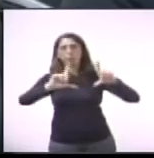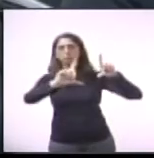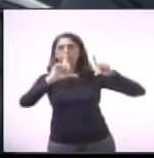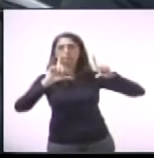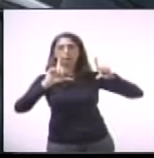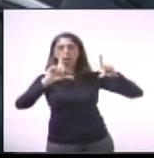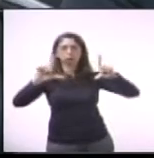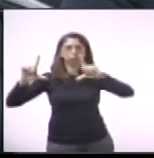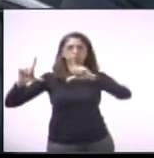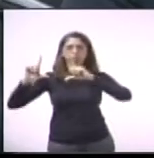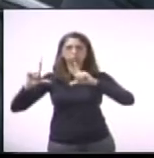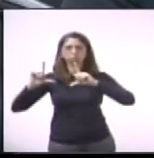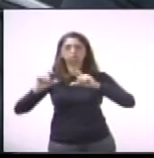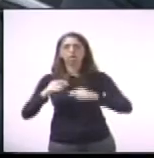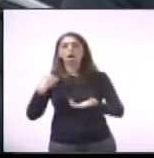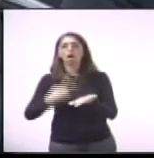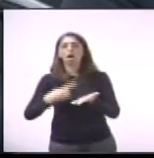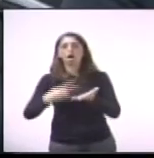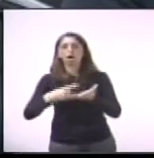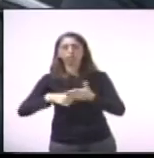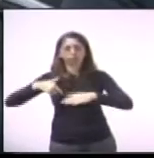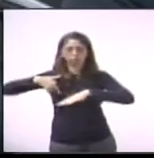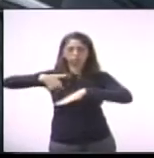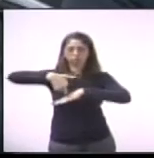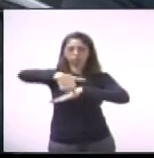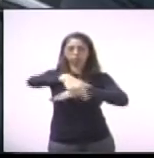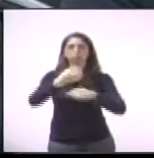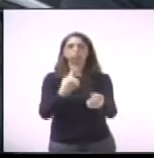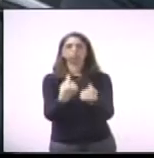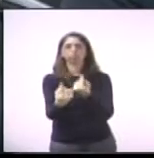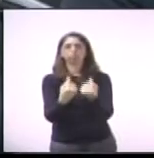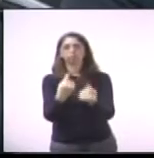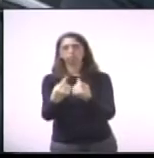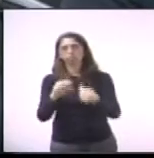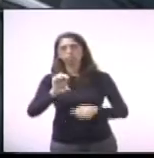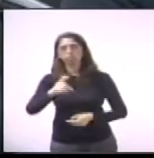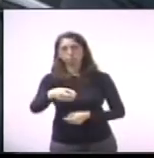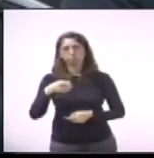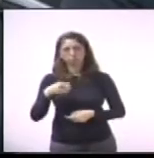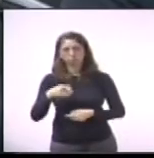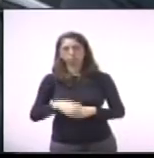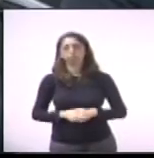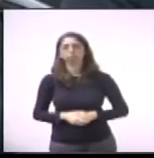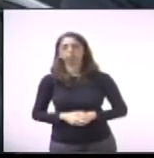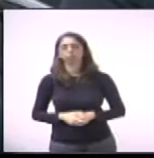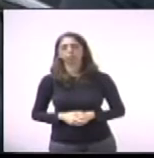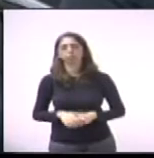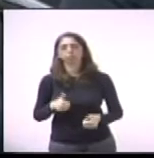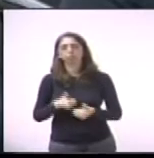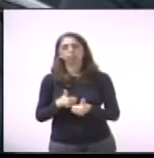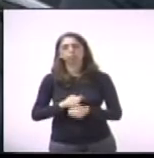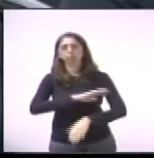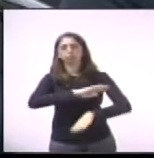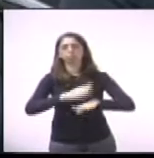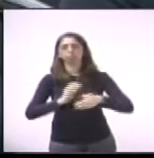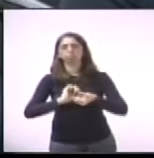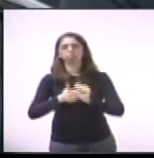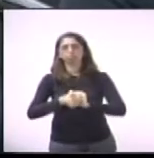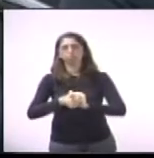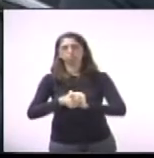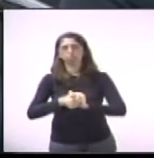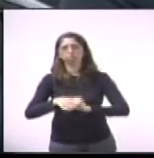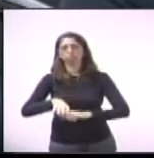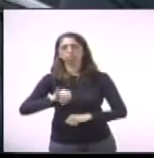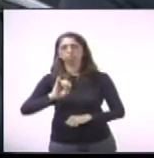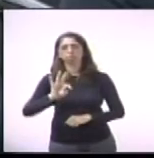quanto à travessia de pedestre na Avenida dos Expedicionários, próximo ao Ginásio de Esportes,